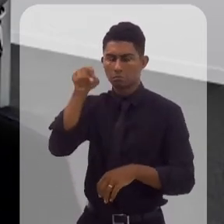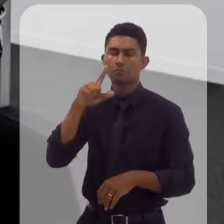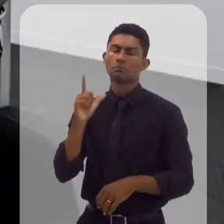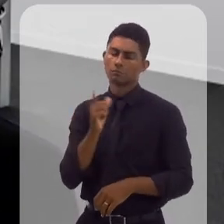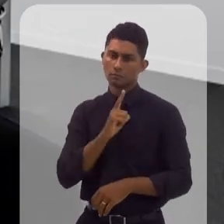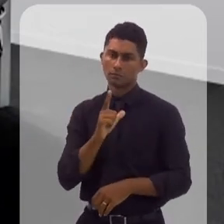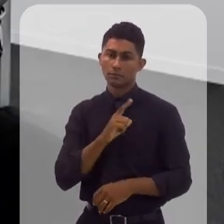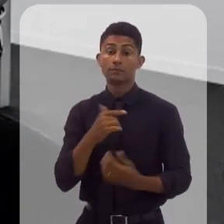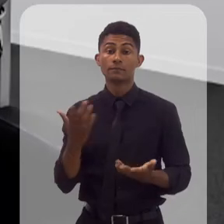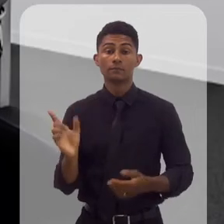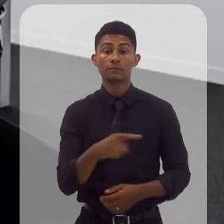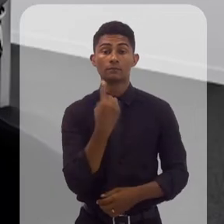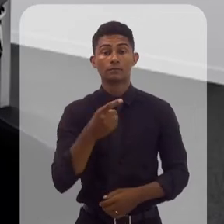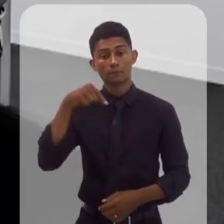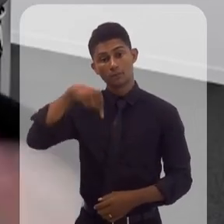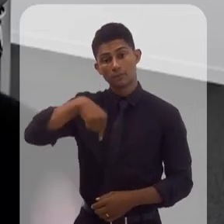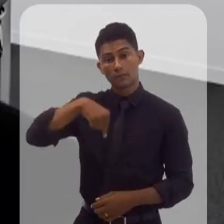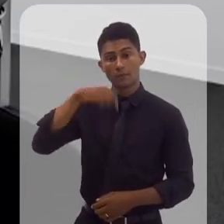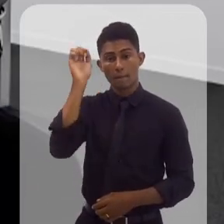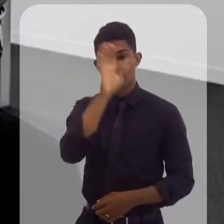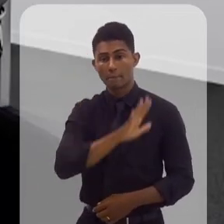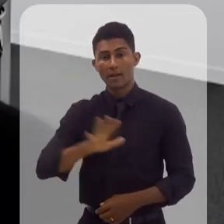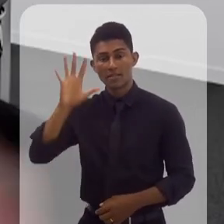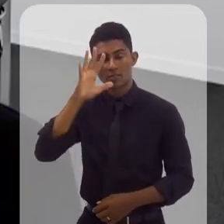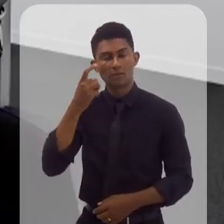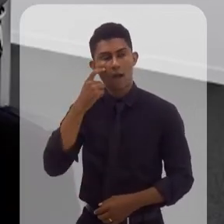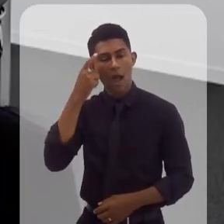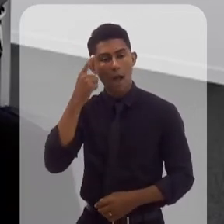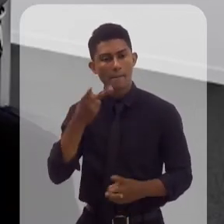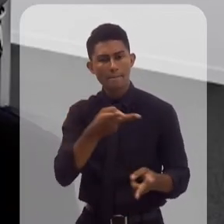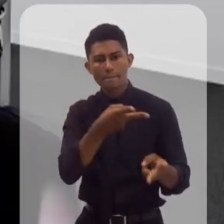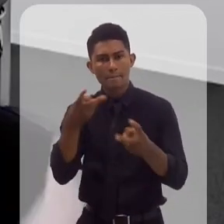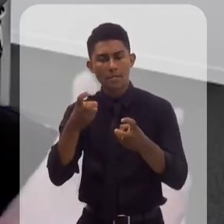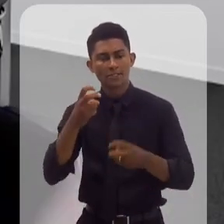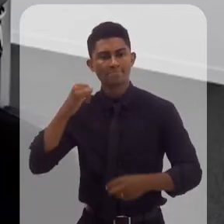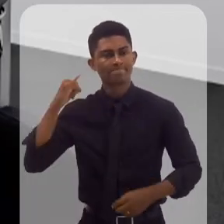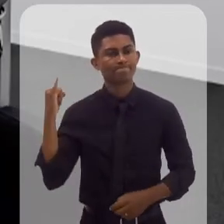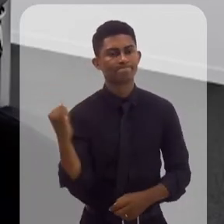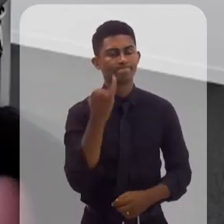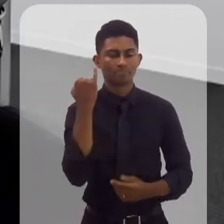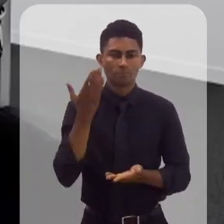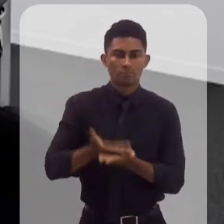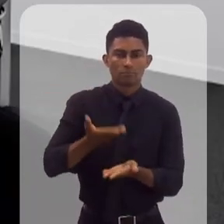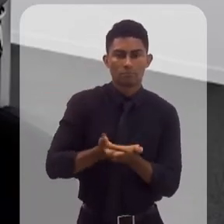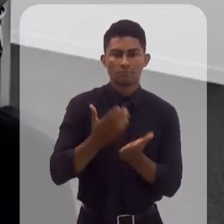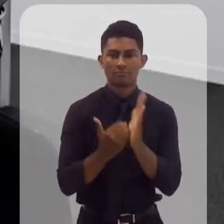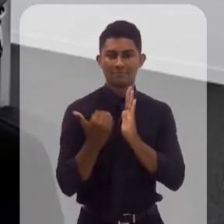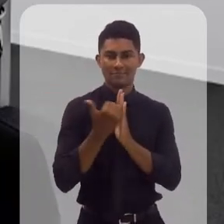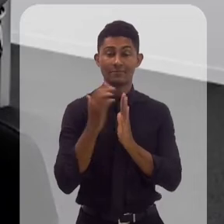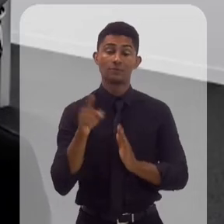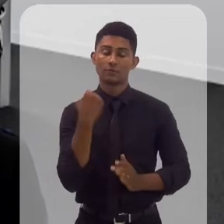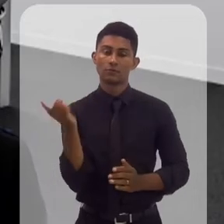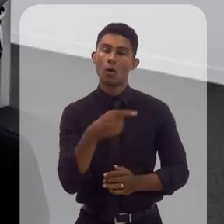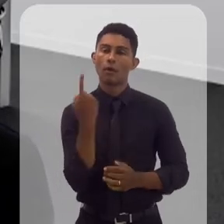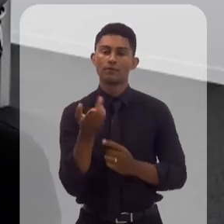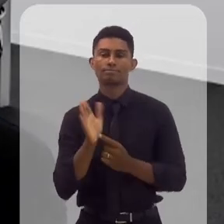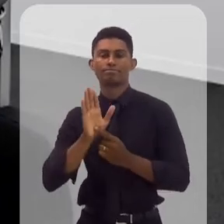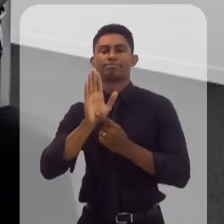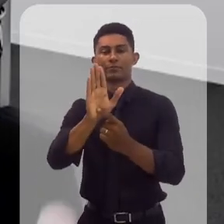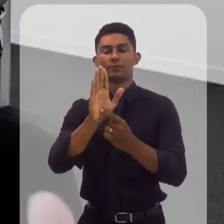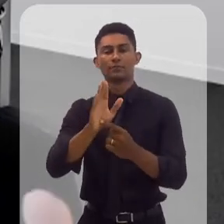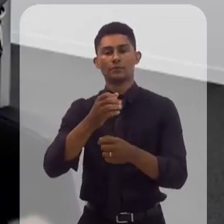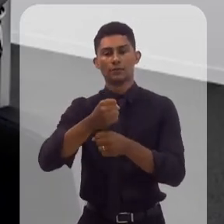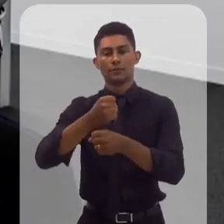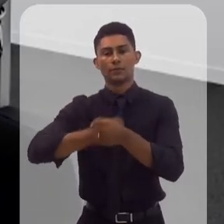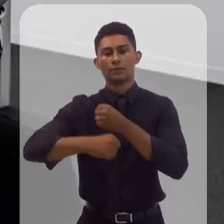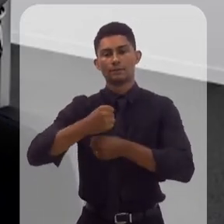nós vimos a importância de estudar ainda mais e publicamos o Roadmap das Eólicas Offshore em 2020,